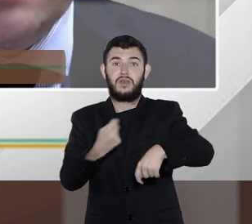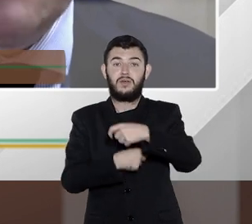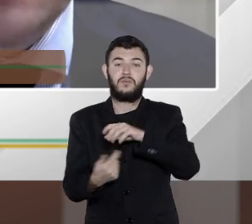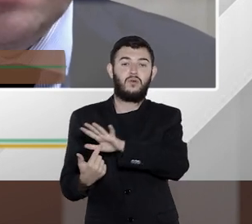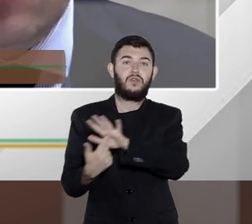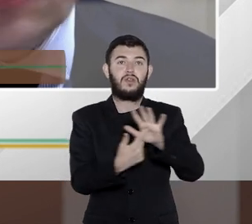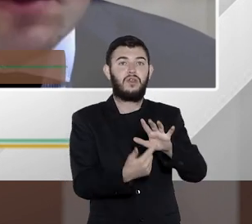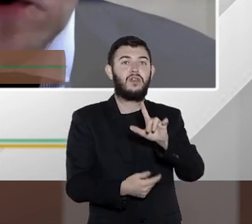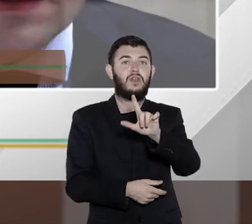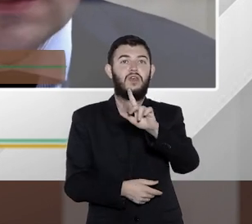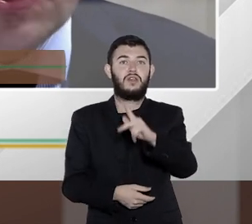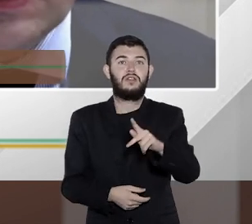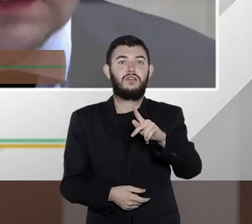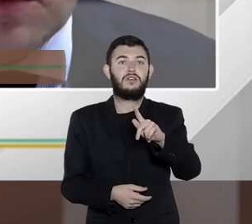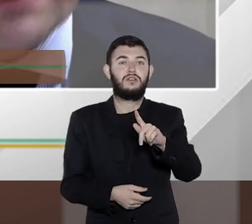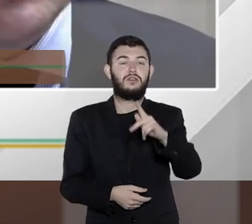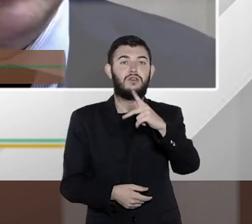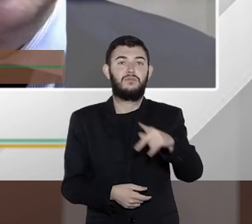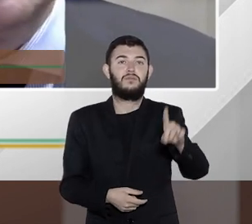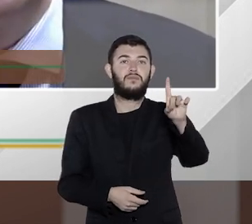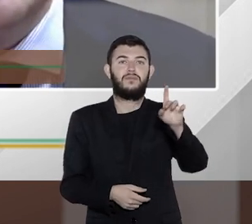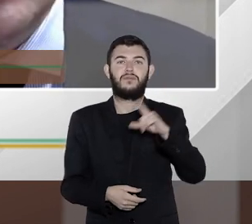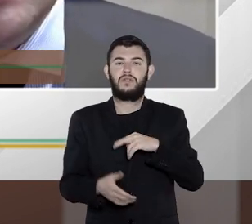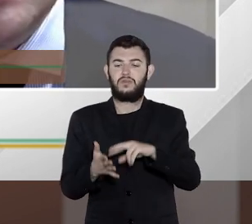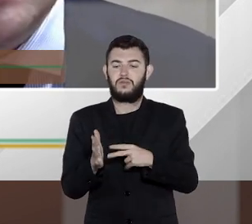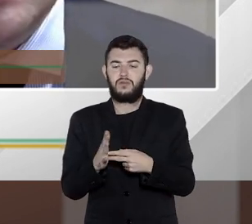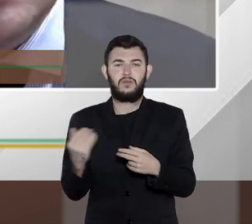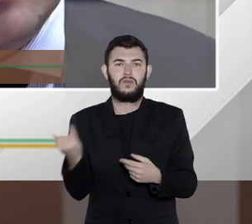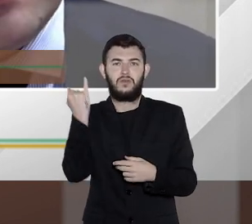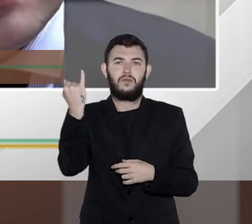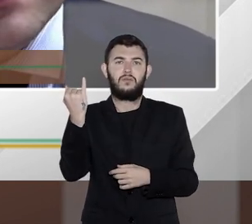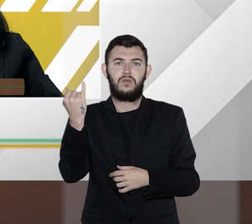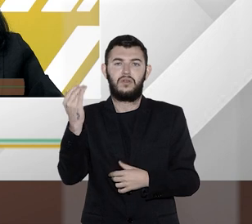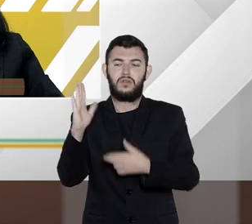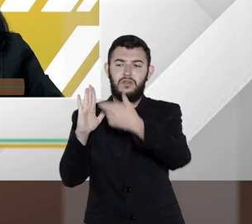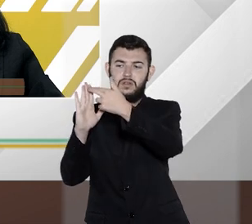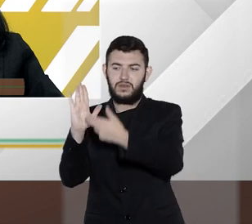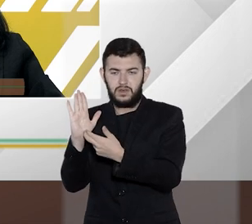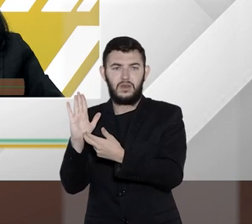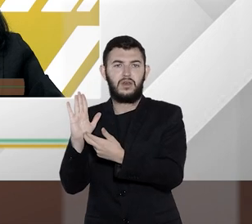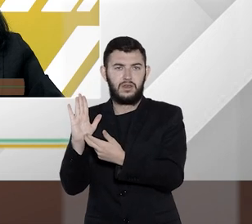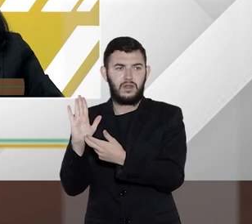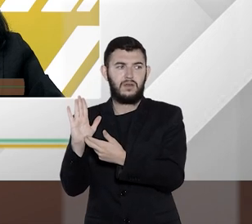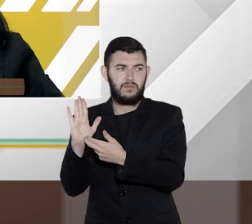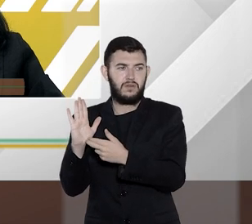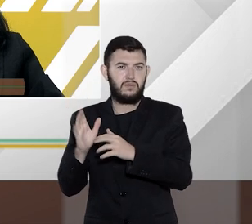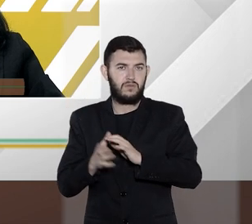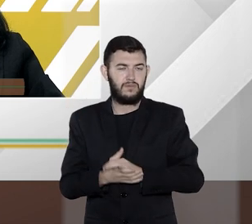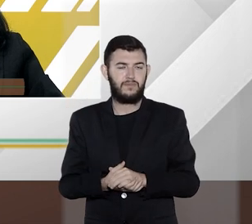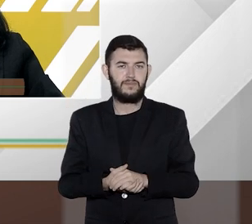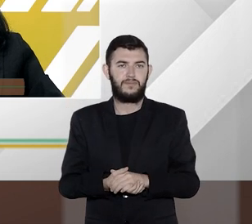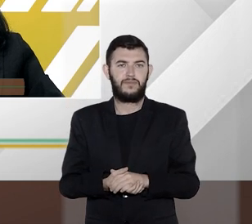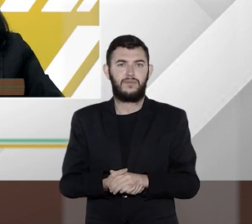na LGPD eu acho importantíssimo nesse regramento complementando isso que foi dito pelo